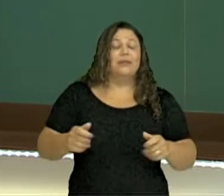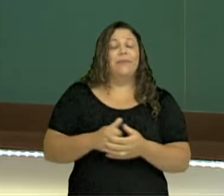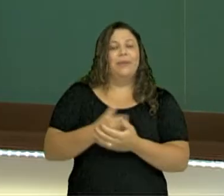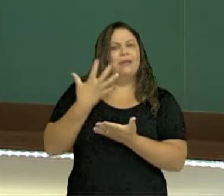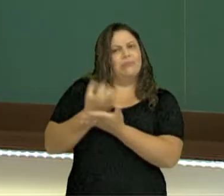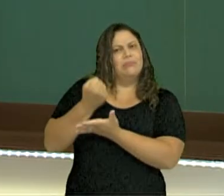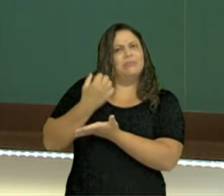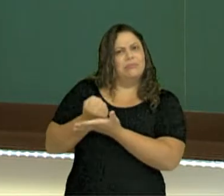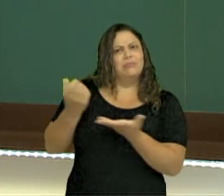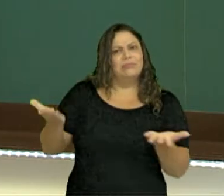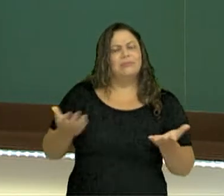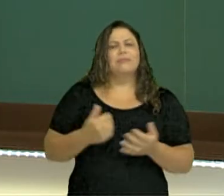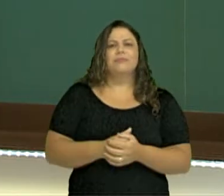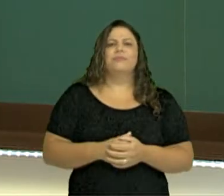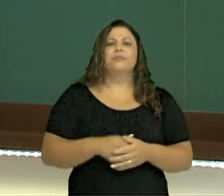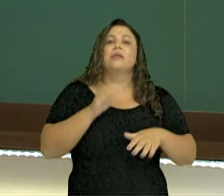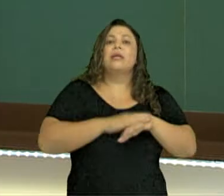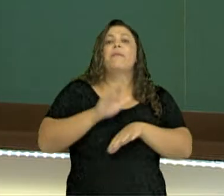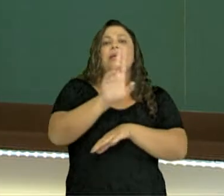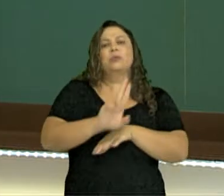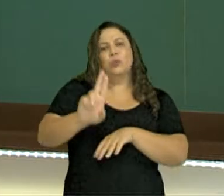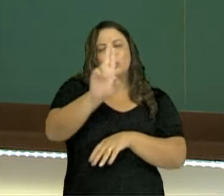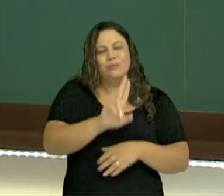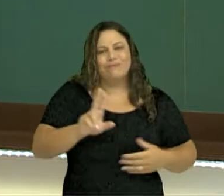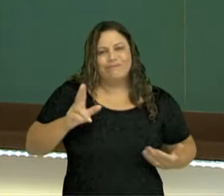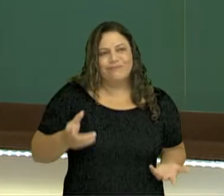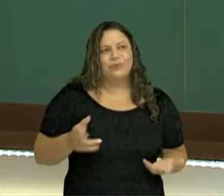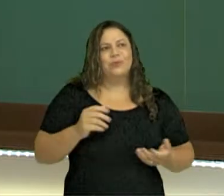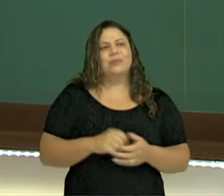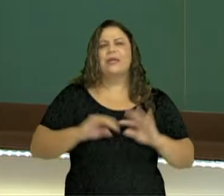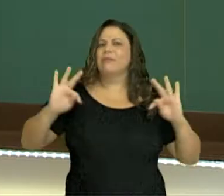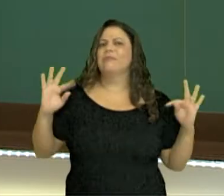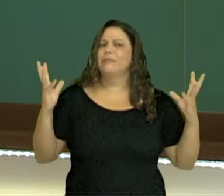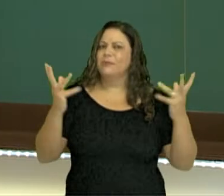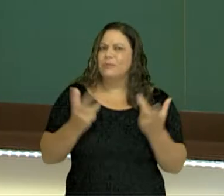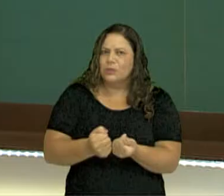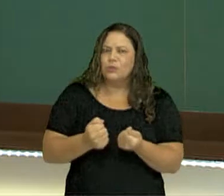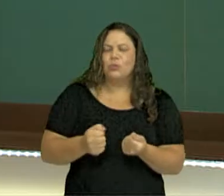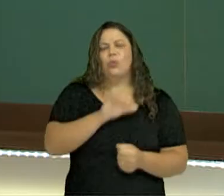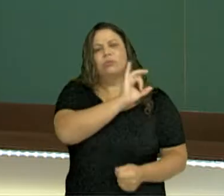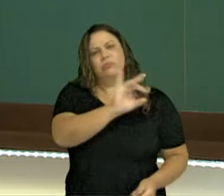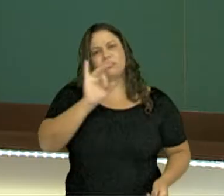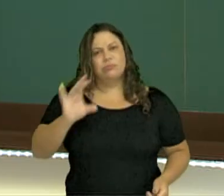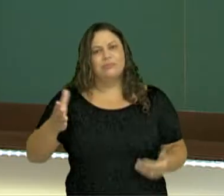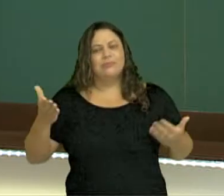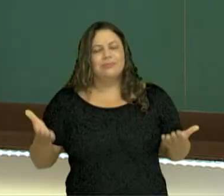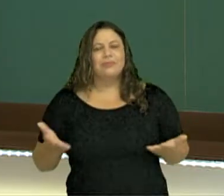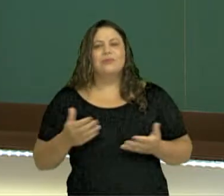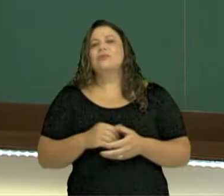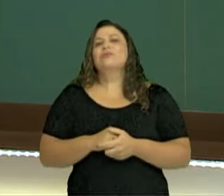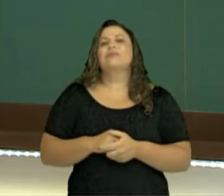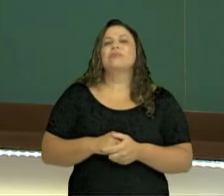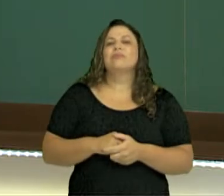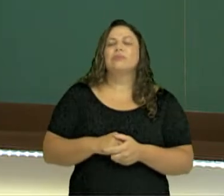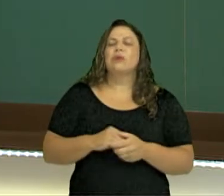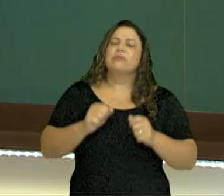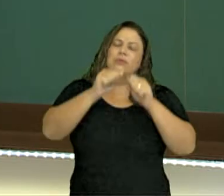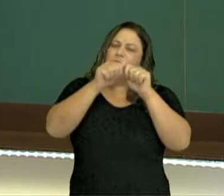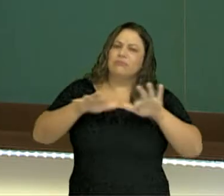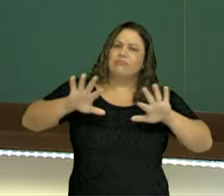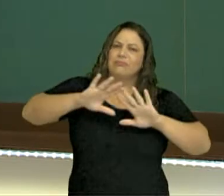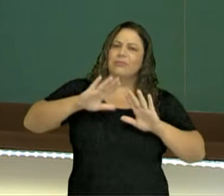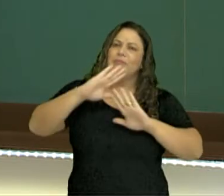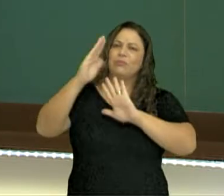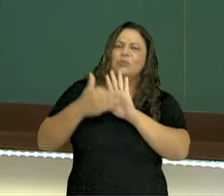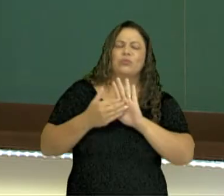fazer. E o que é mais utilizado por todo mundo, seja individual, seja público, ou